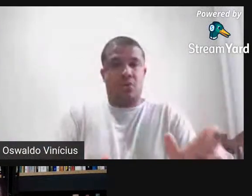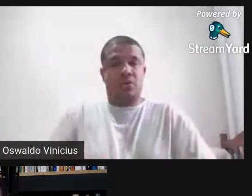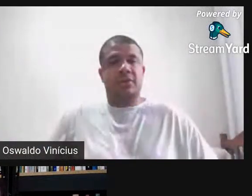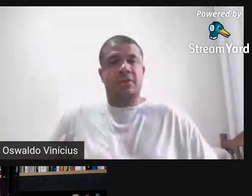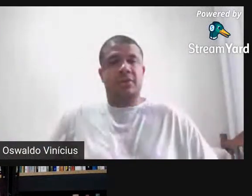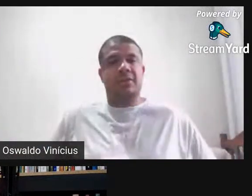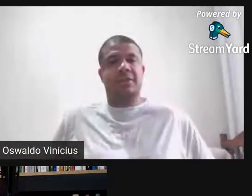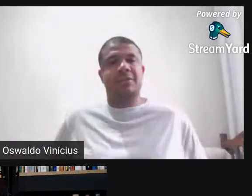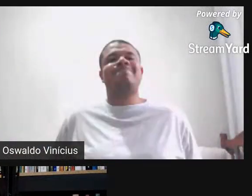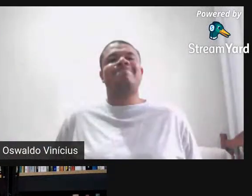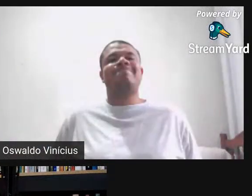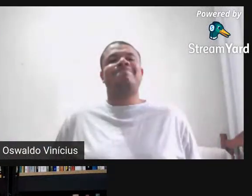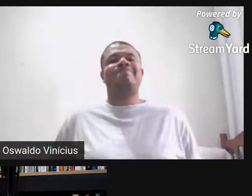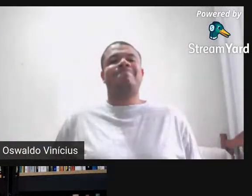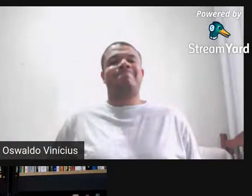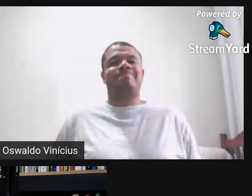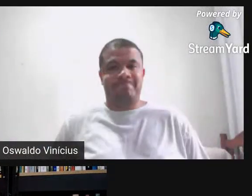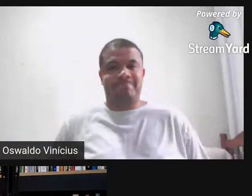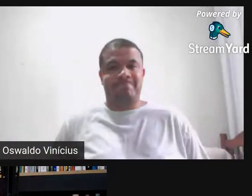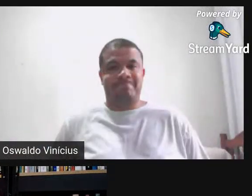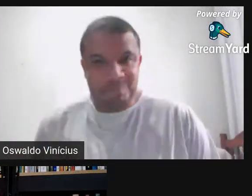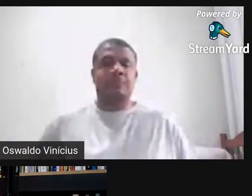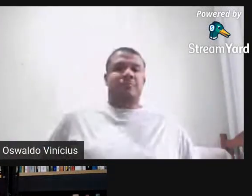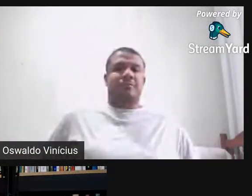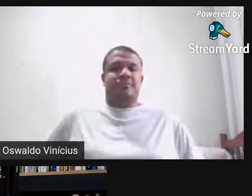Né? Então, cadê a Clara?